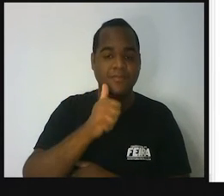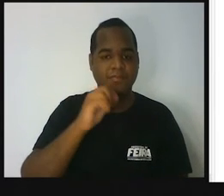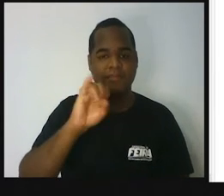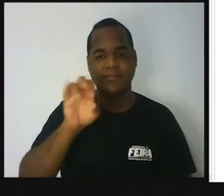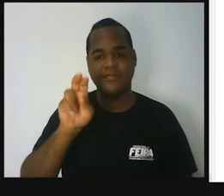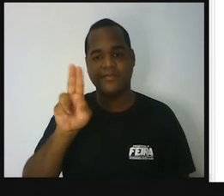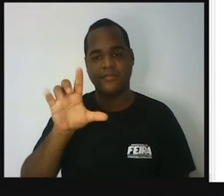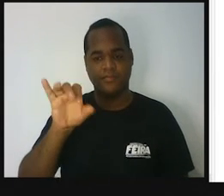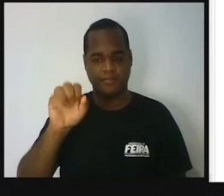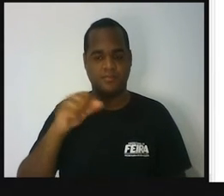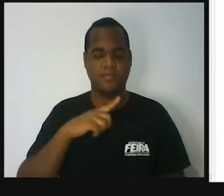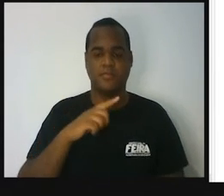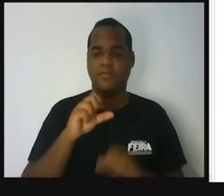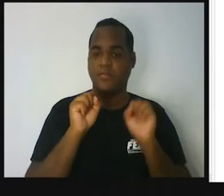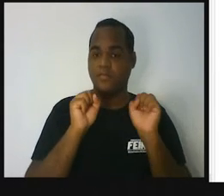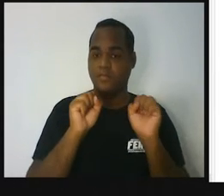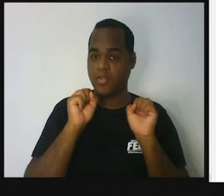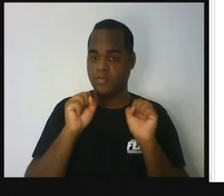Obter